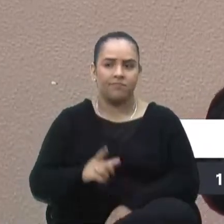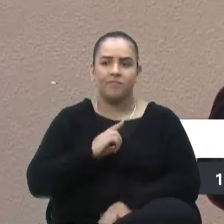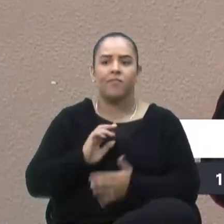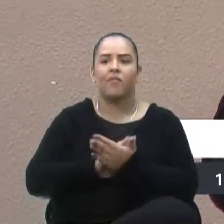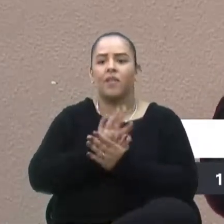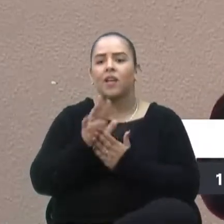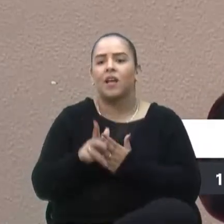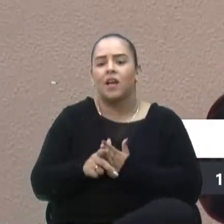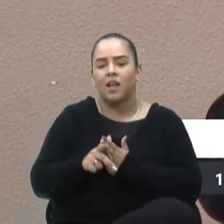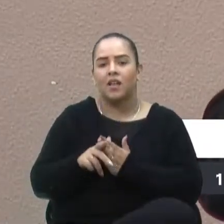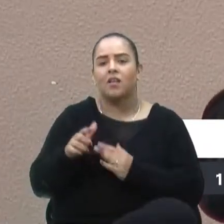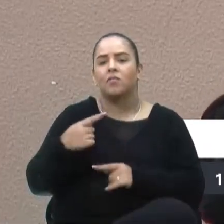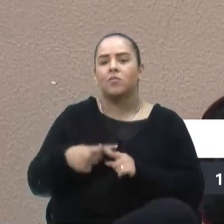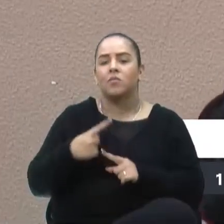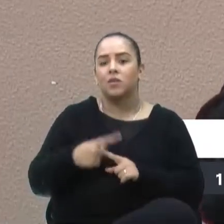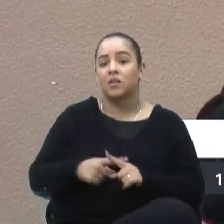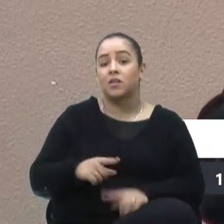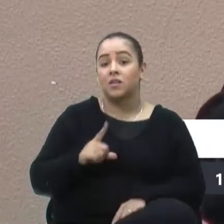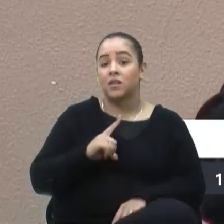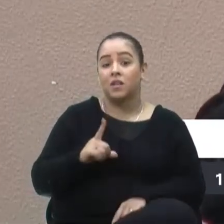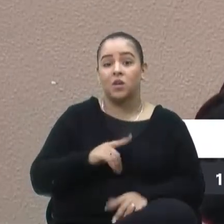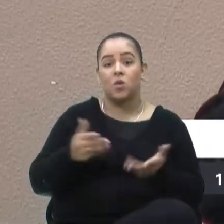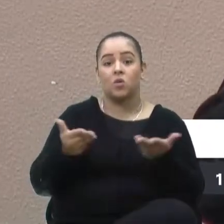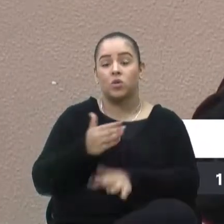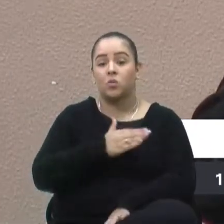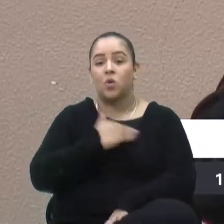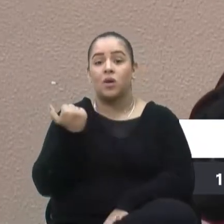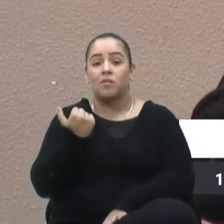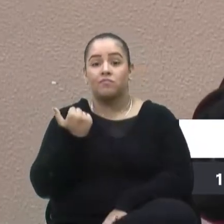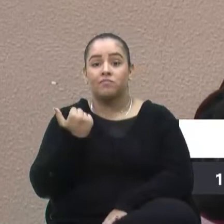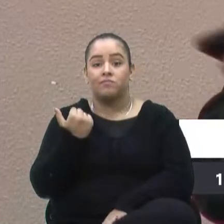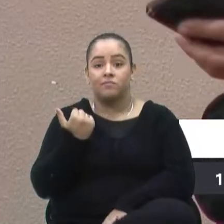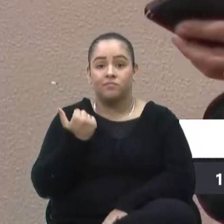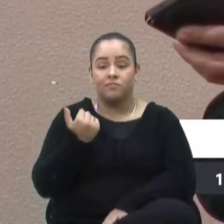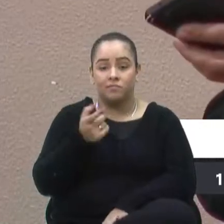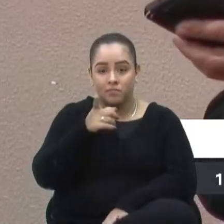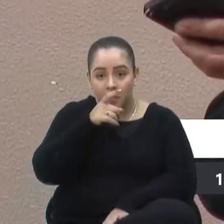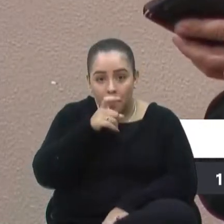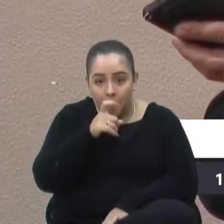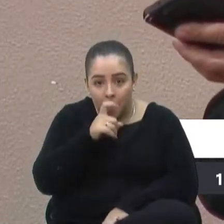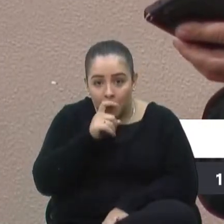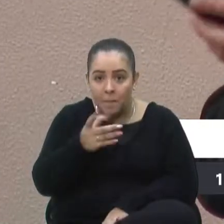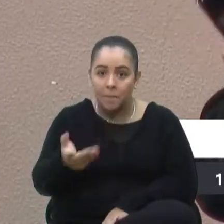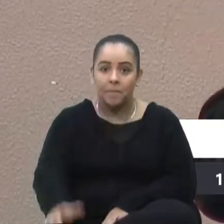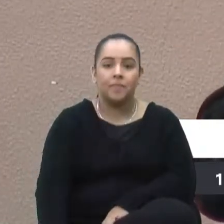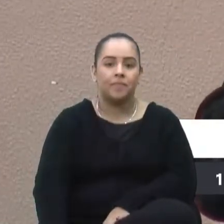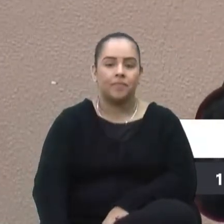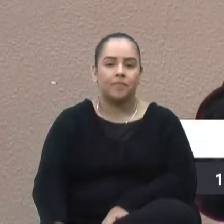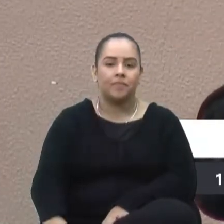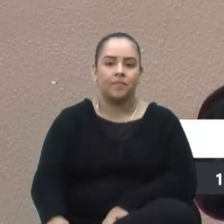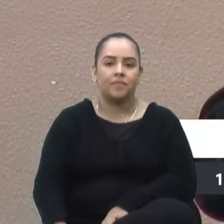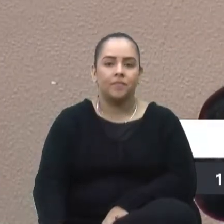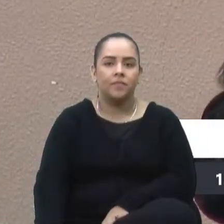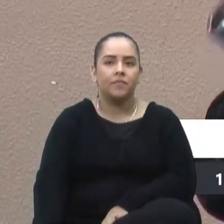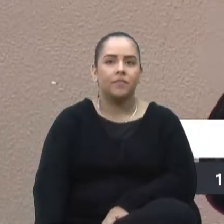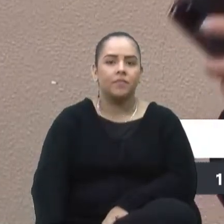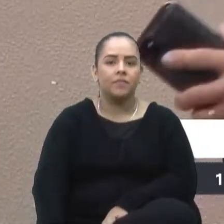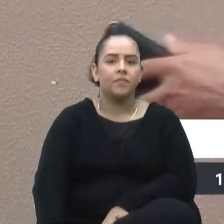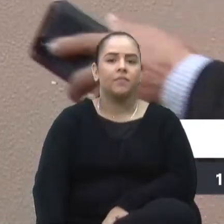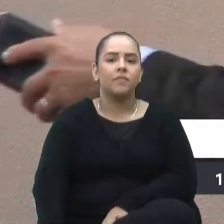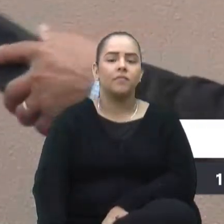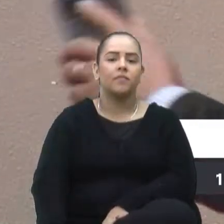E tu disse, homenagear vivo, hoje o pai faleceu. Agora, ele disse, tu viu, Taylor? Agora, ele concordou, tipo,